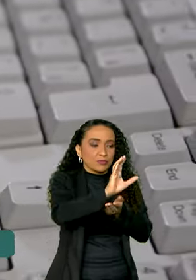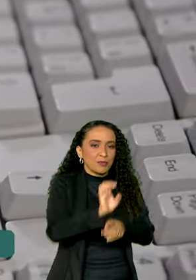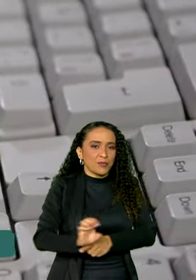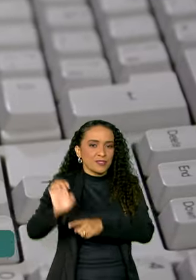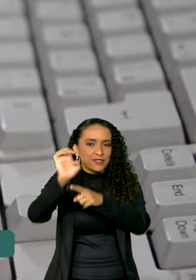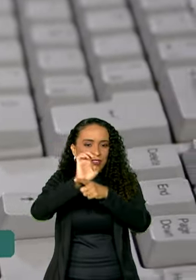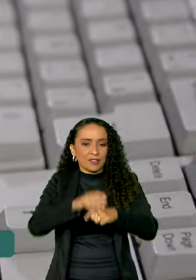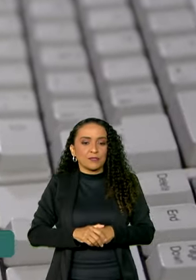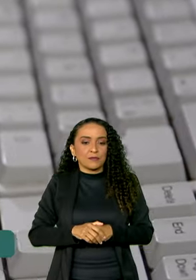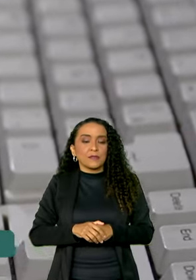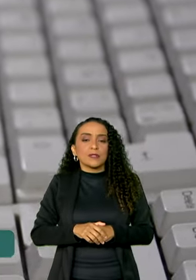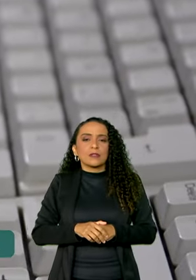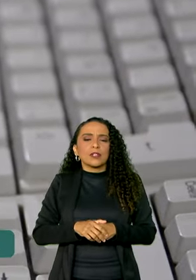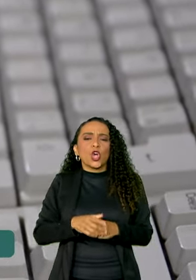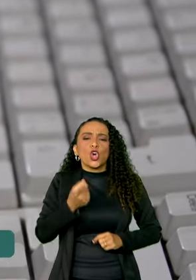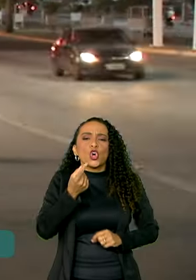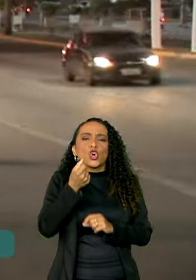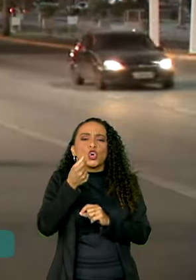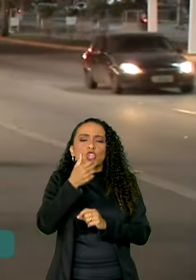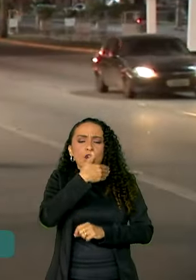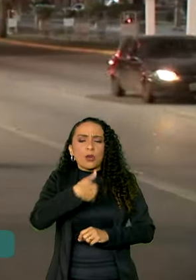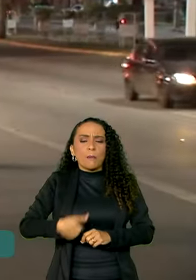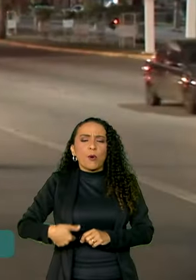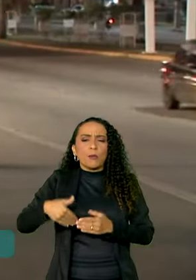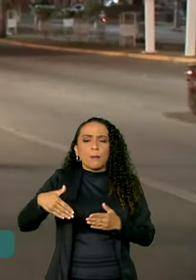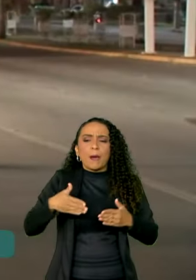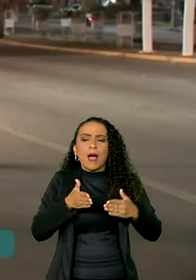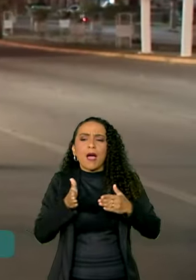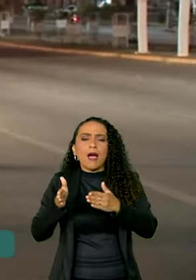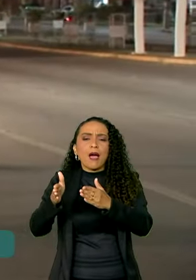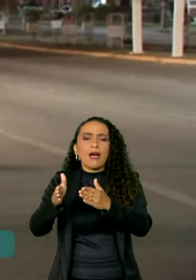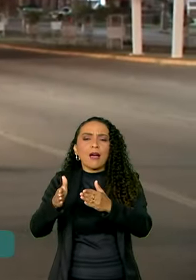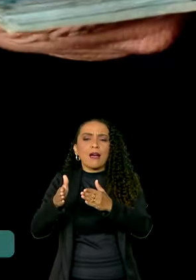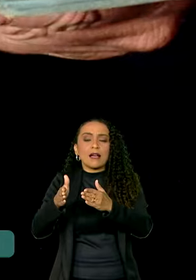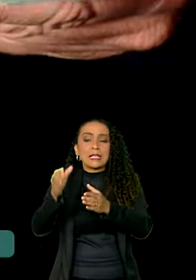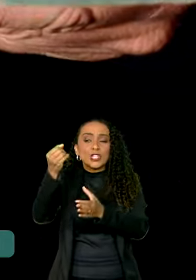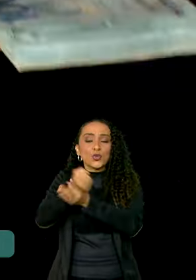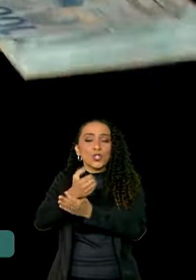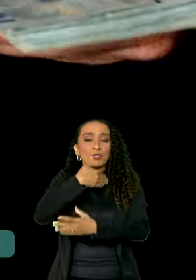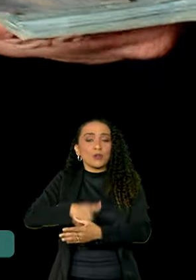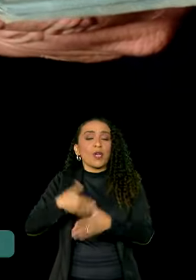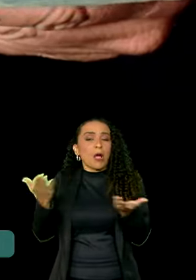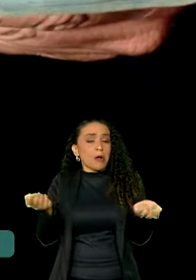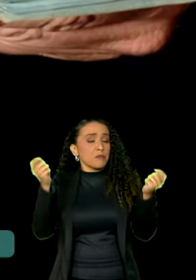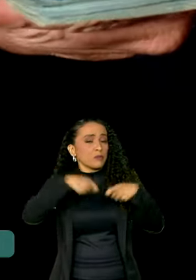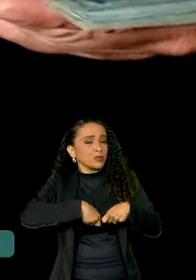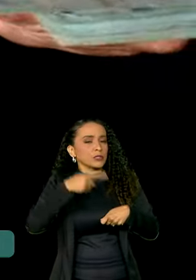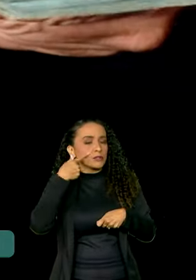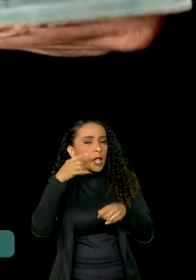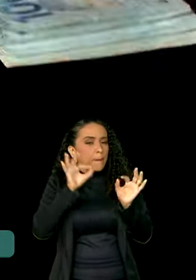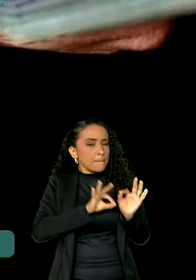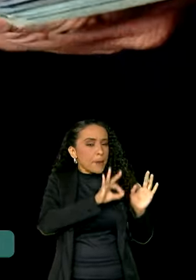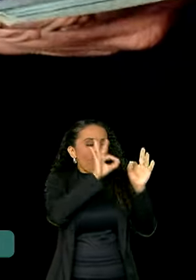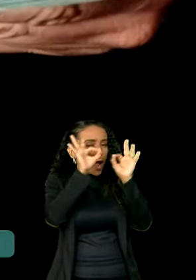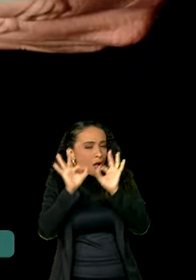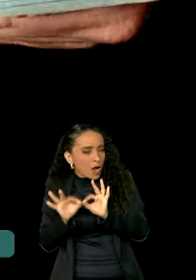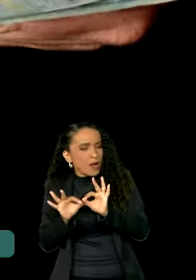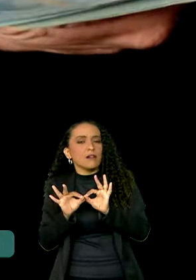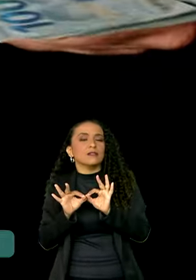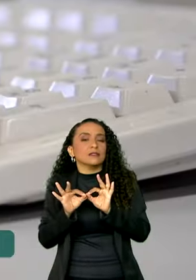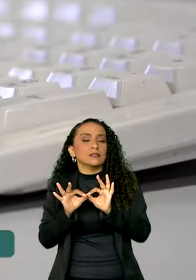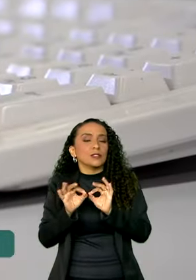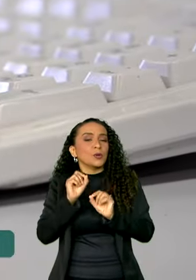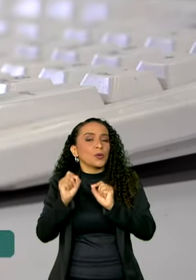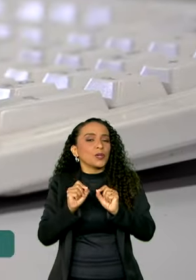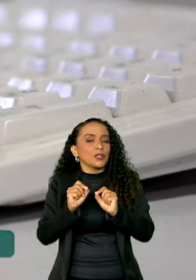O caminho do dinheiro público destinado à segurança pública agora pode ser rastreado de ponta a